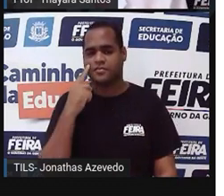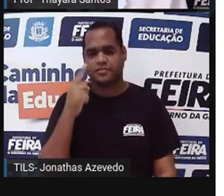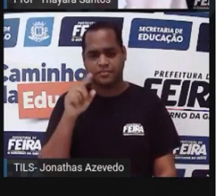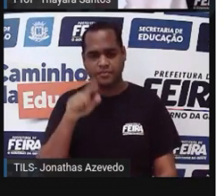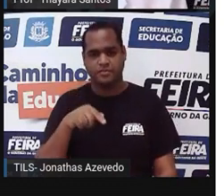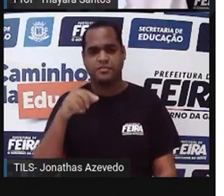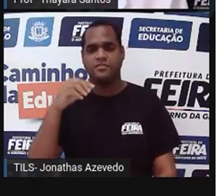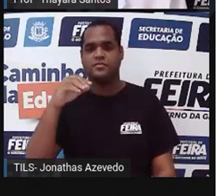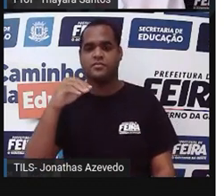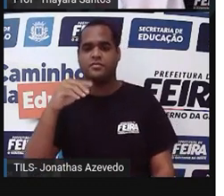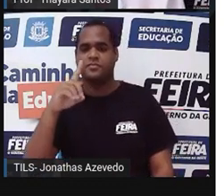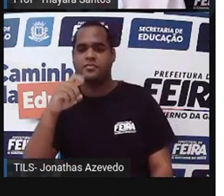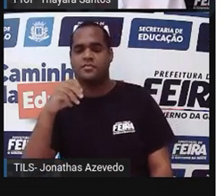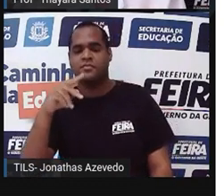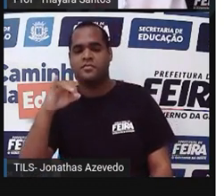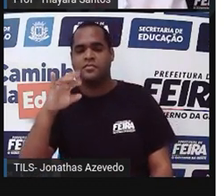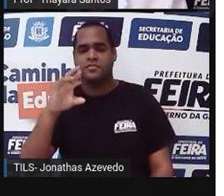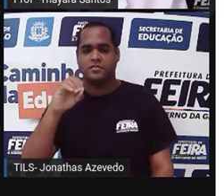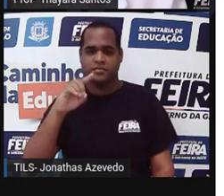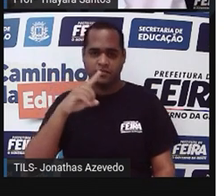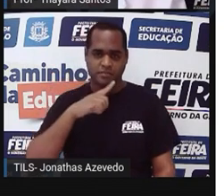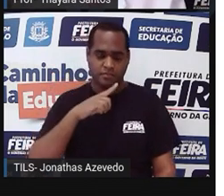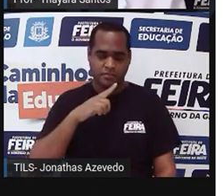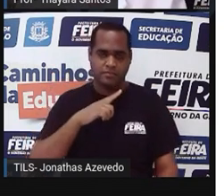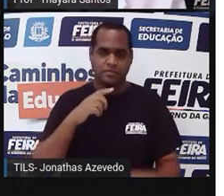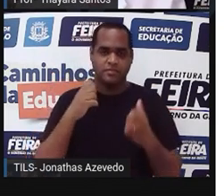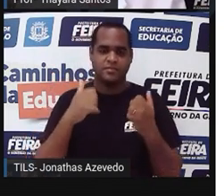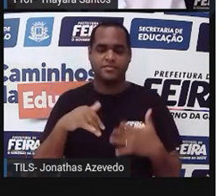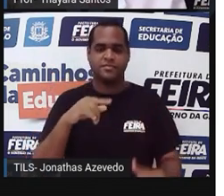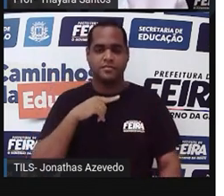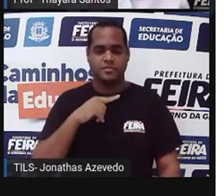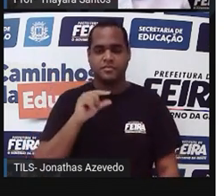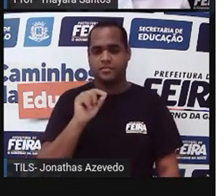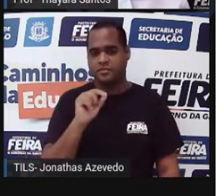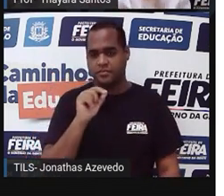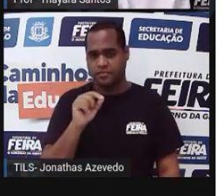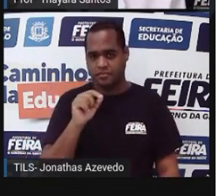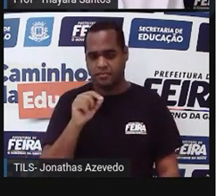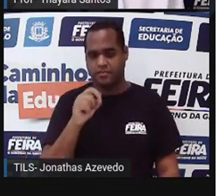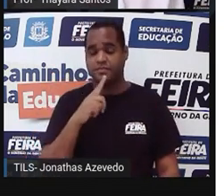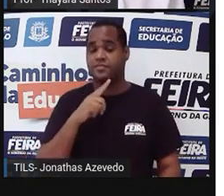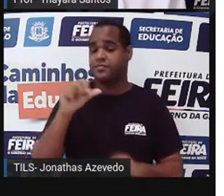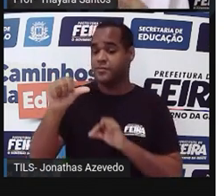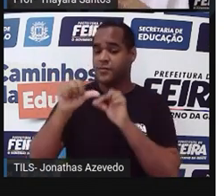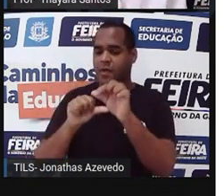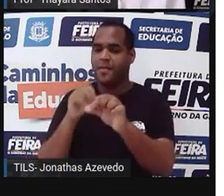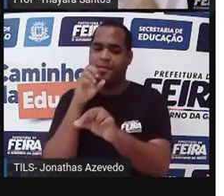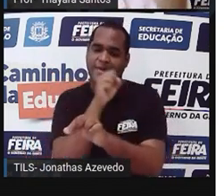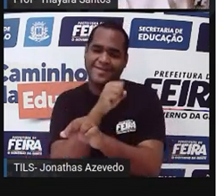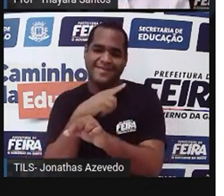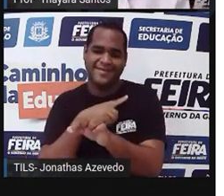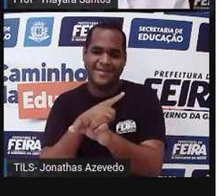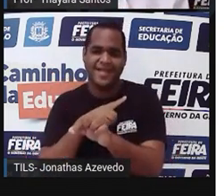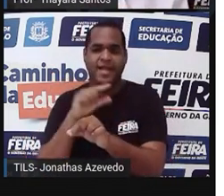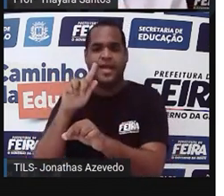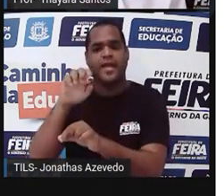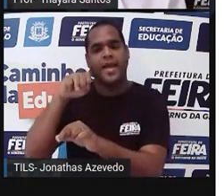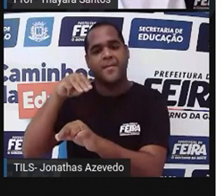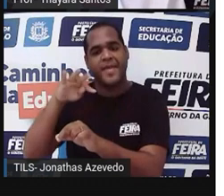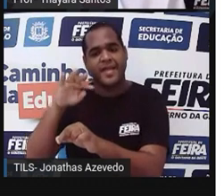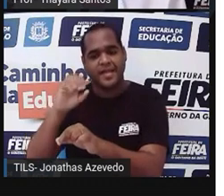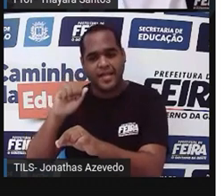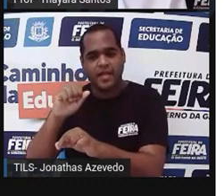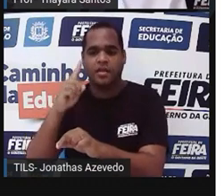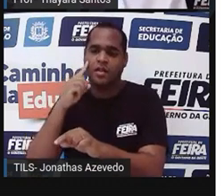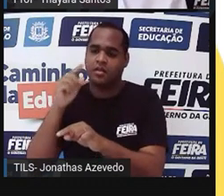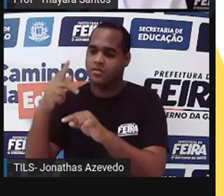pteridófitas, é o contrário. O esporófito é a fase duradoura, e o gametófito é a fase passageira. Só tem gametófito na época da reprodução